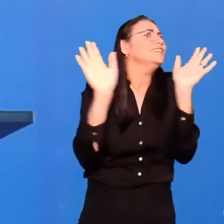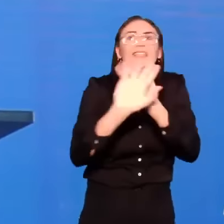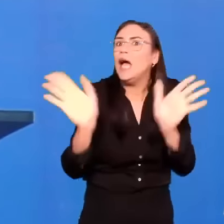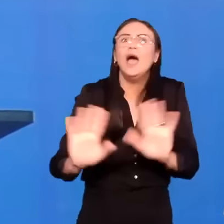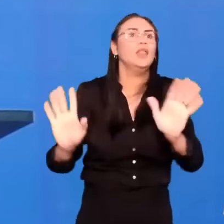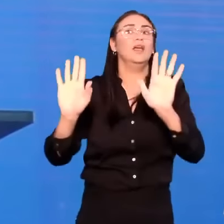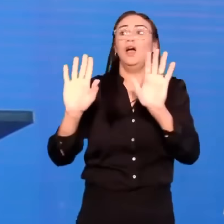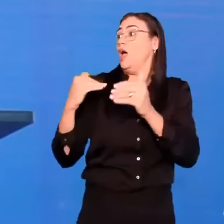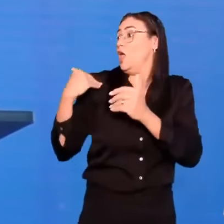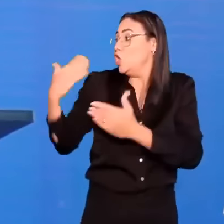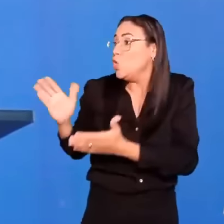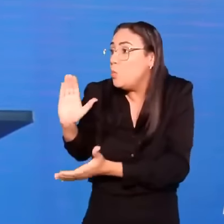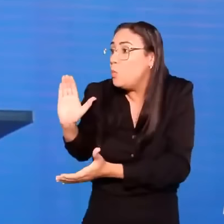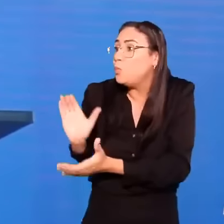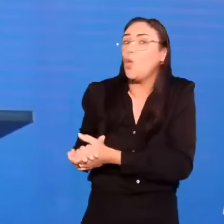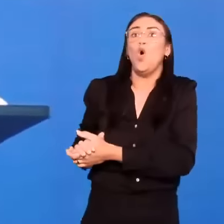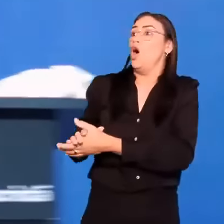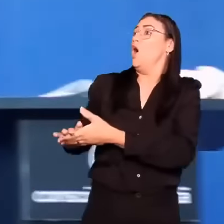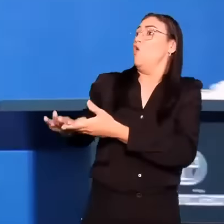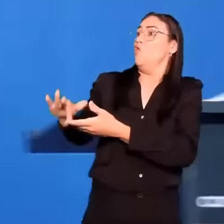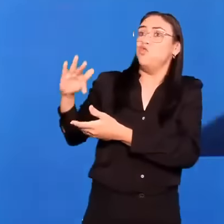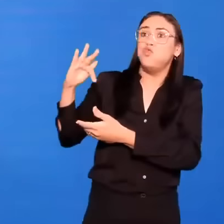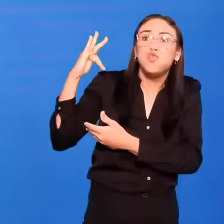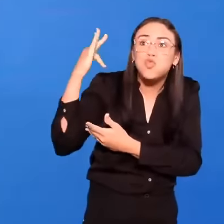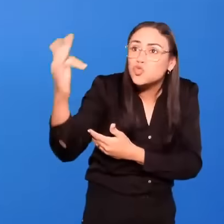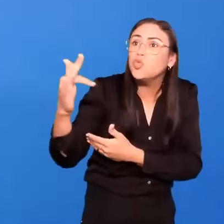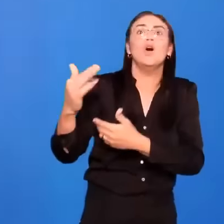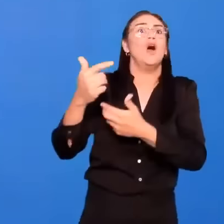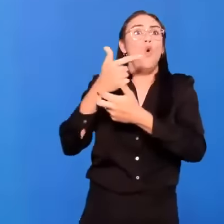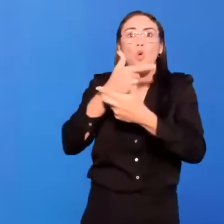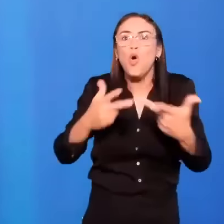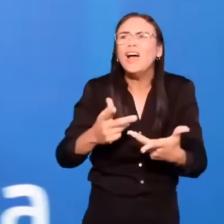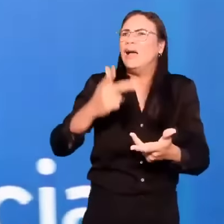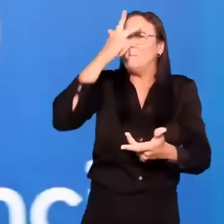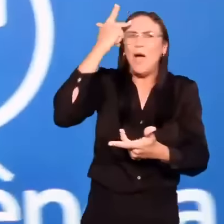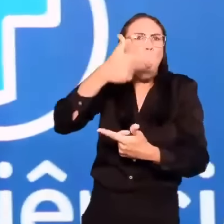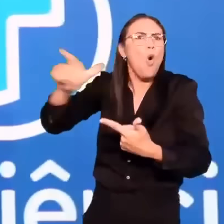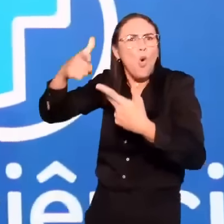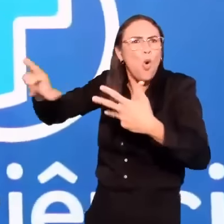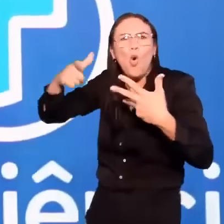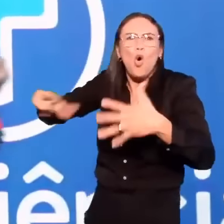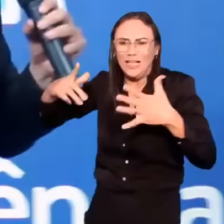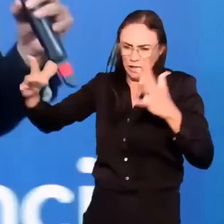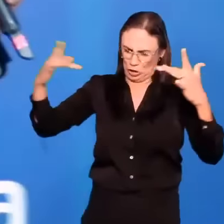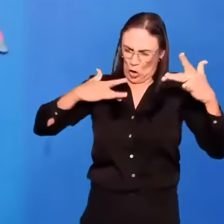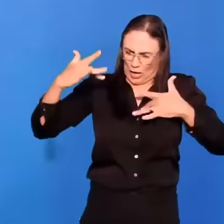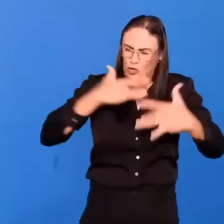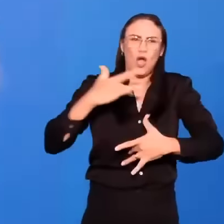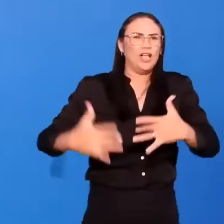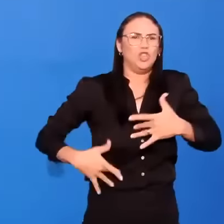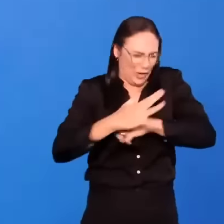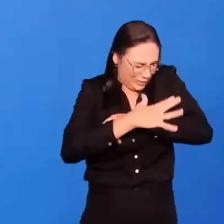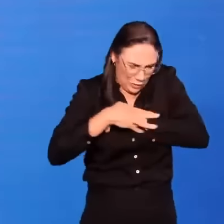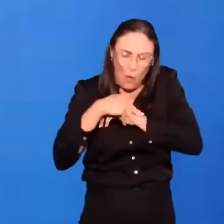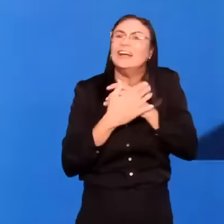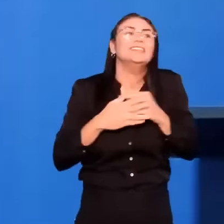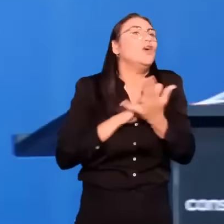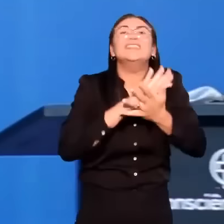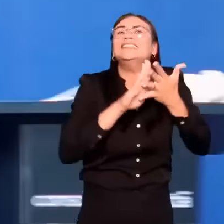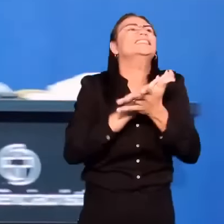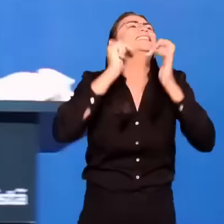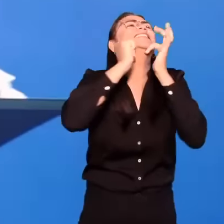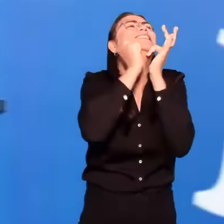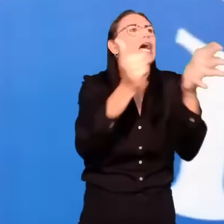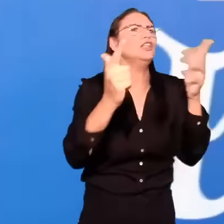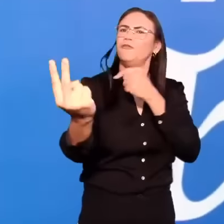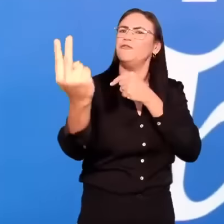Ou seu marido e esposa futuro. Ninguém tem autoridade de tocar no seu corpo, acariciar seu corpo. Vier no